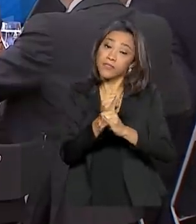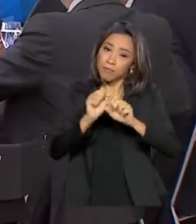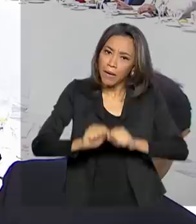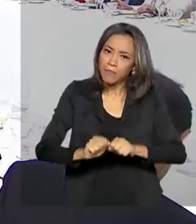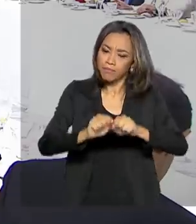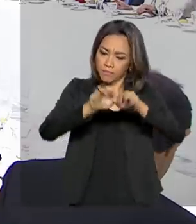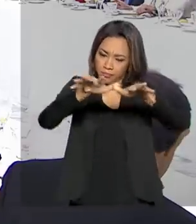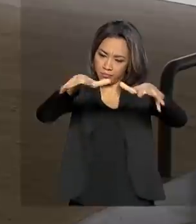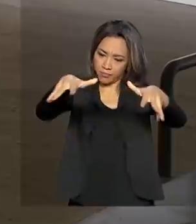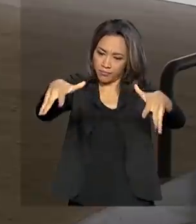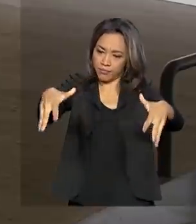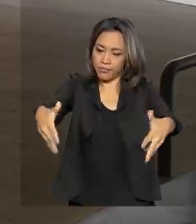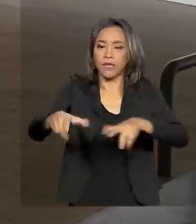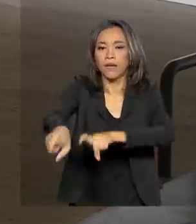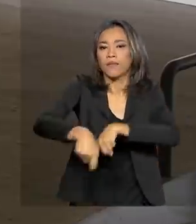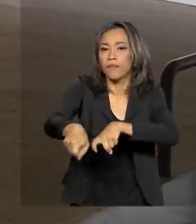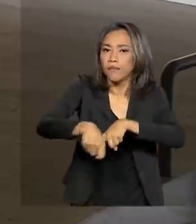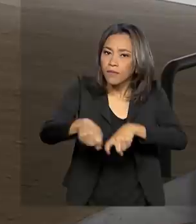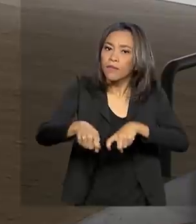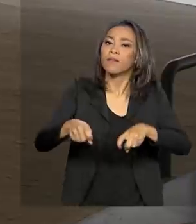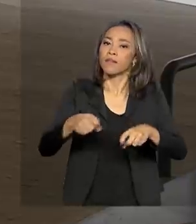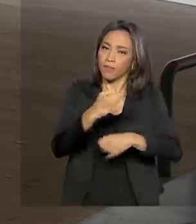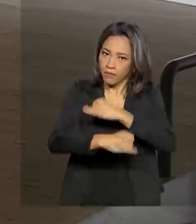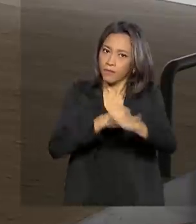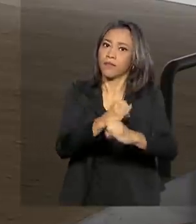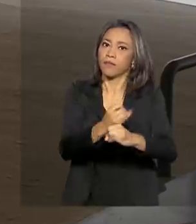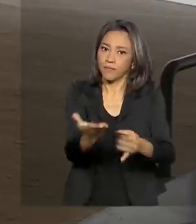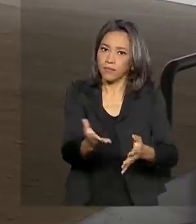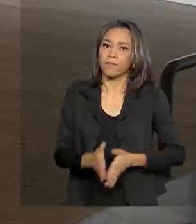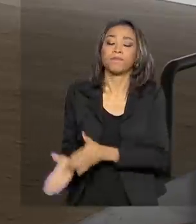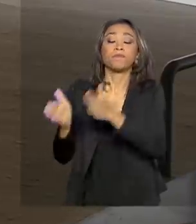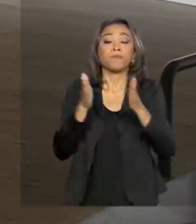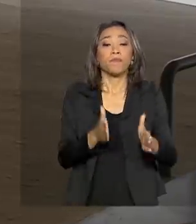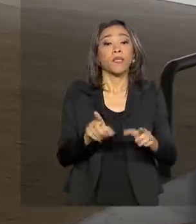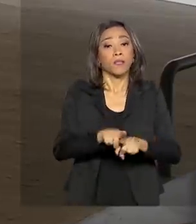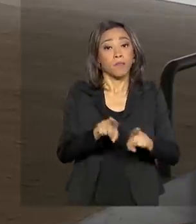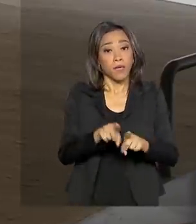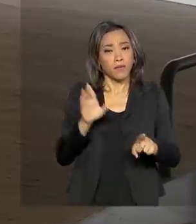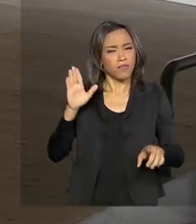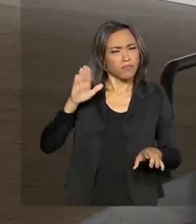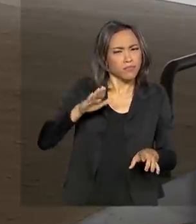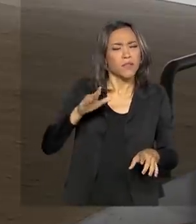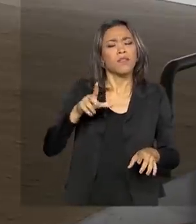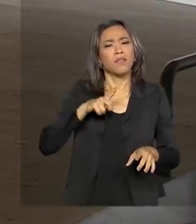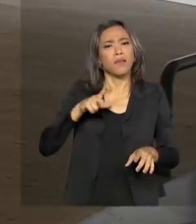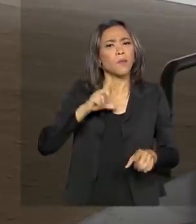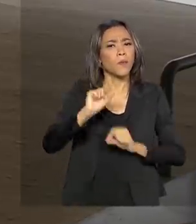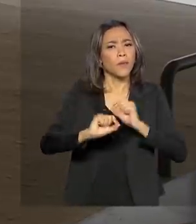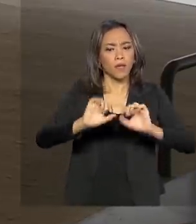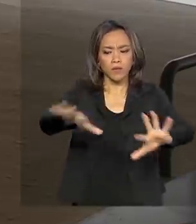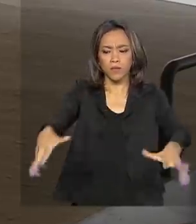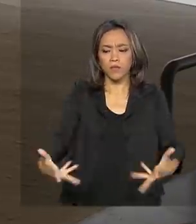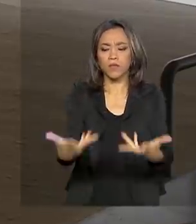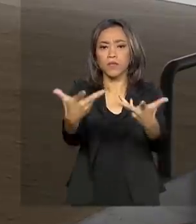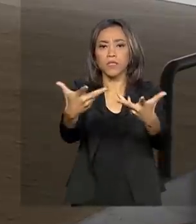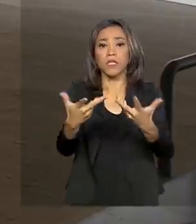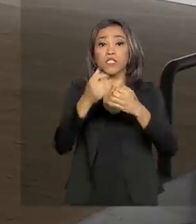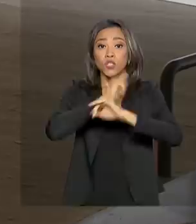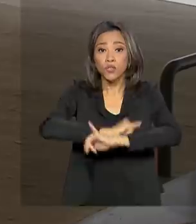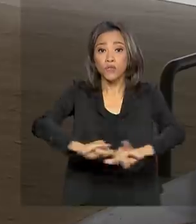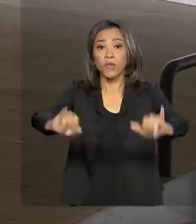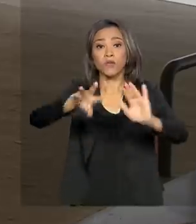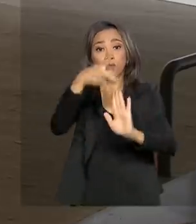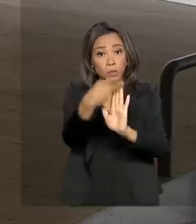sinal no campo. No fim do dia, o presidente participa também aqui no Palácio do Planalto de uma solenidade para divulgar os projetos